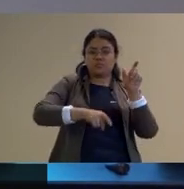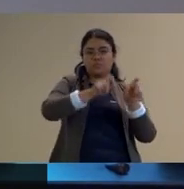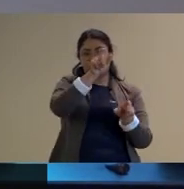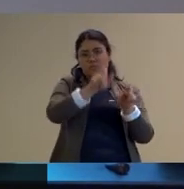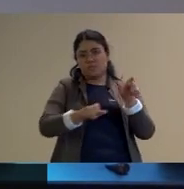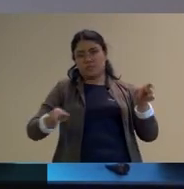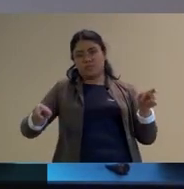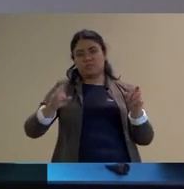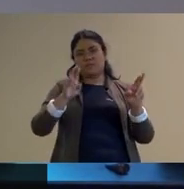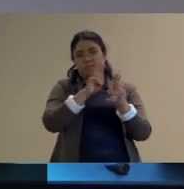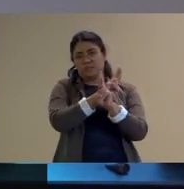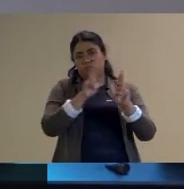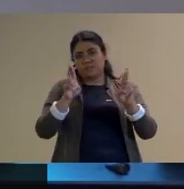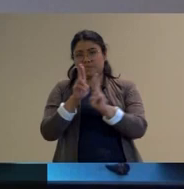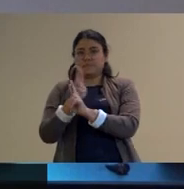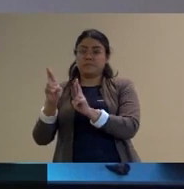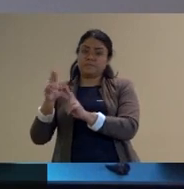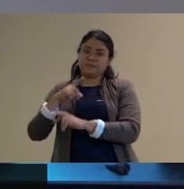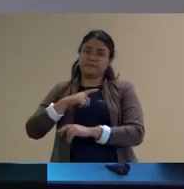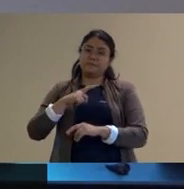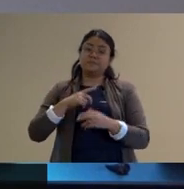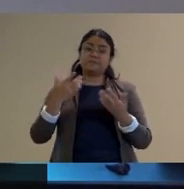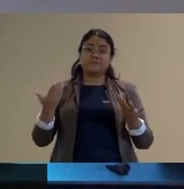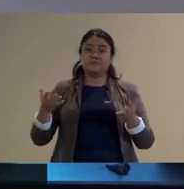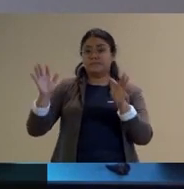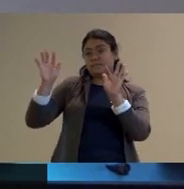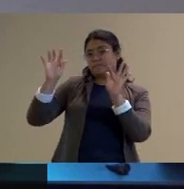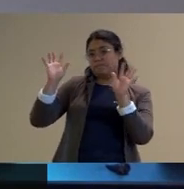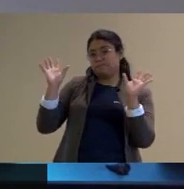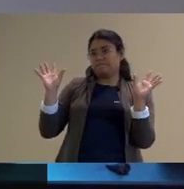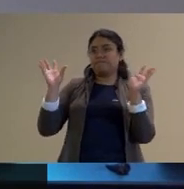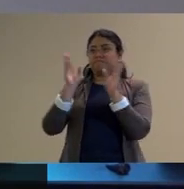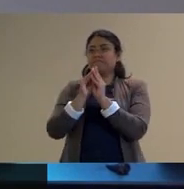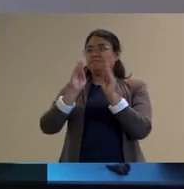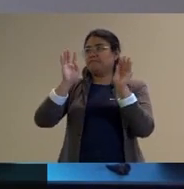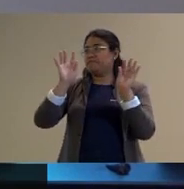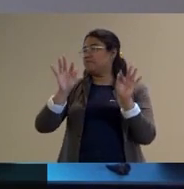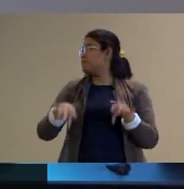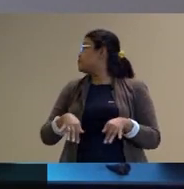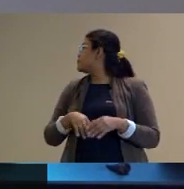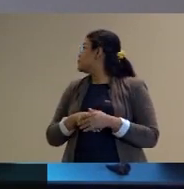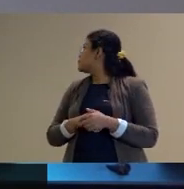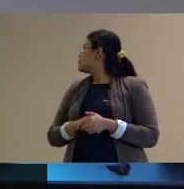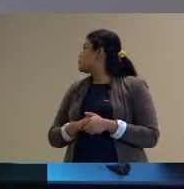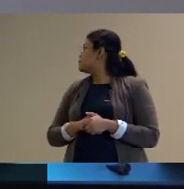envolvidos e aí por fim mesmo por fim